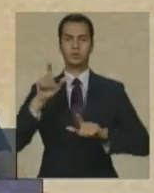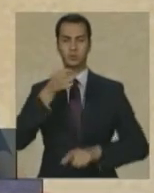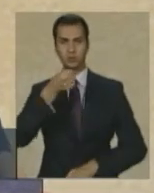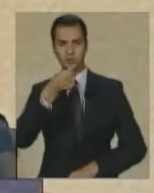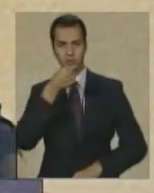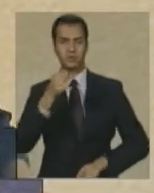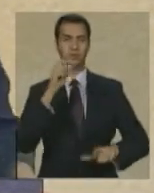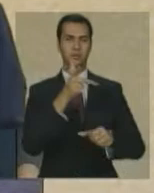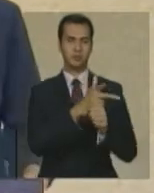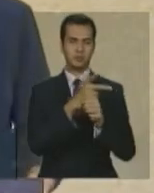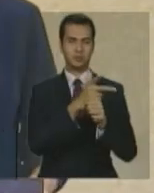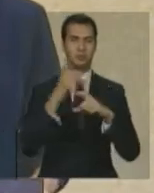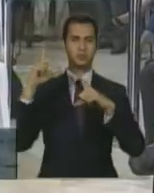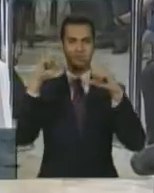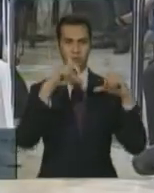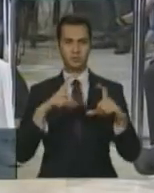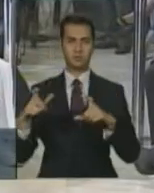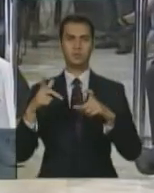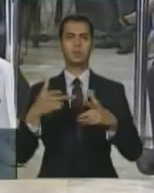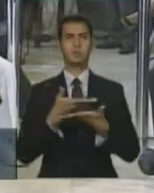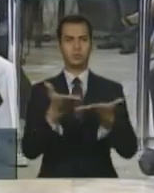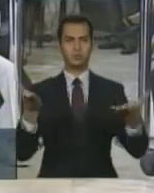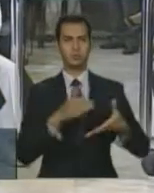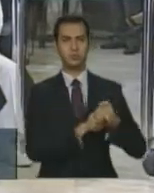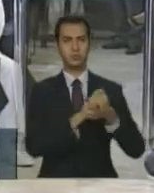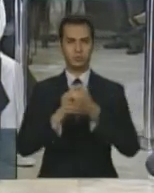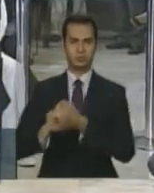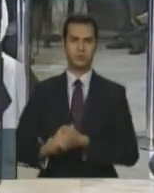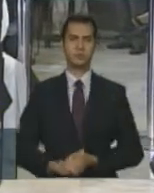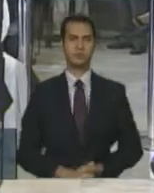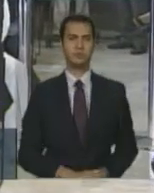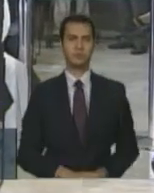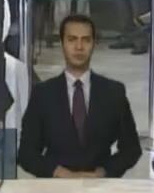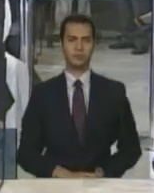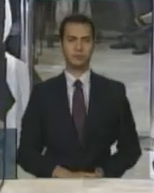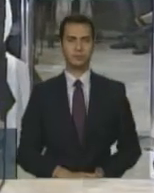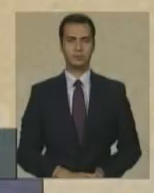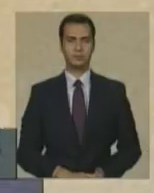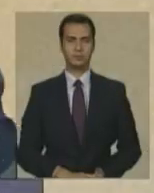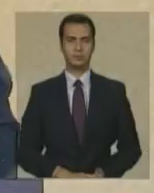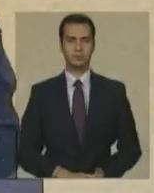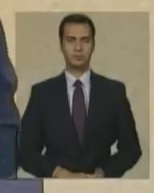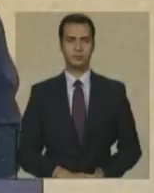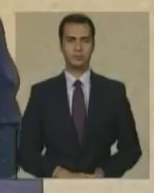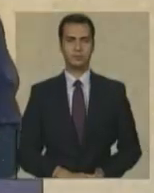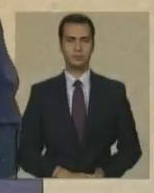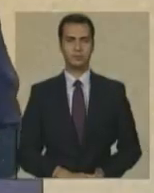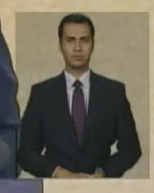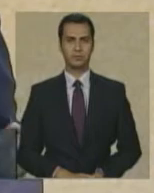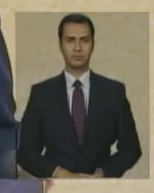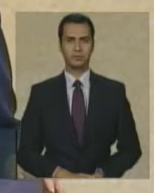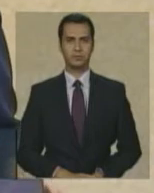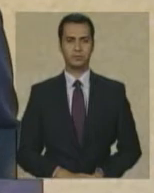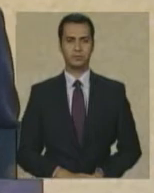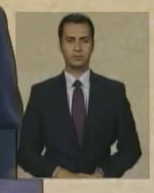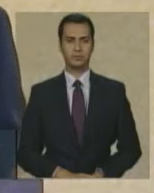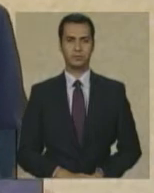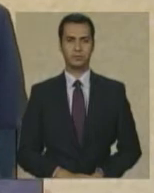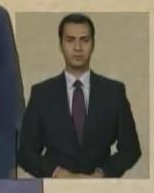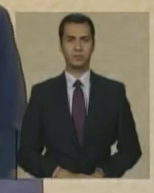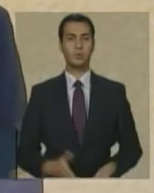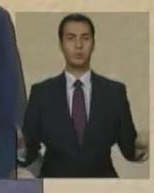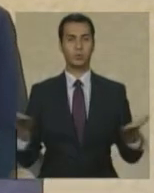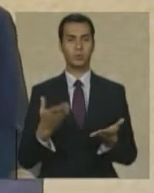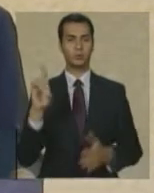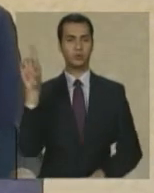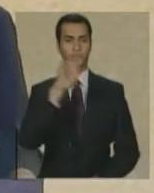cinegrafistas e fotógrafos senhoras e senhores este 18 de